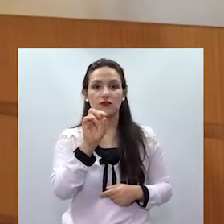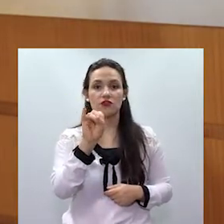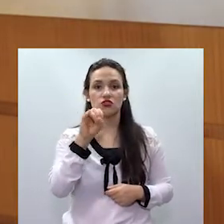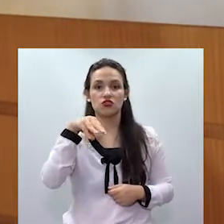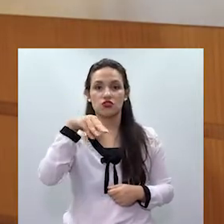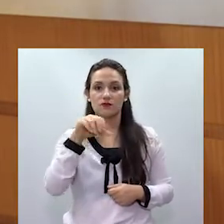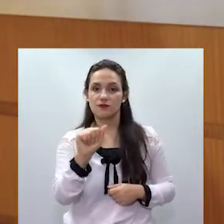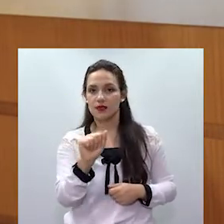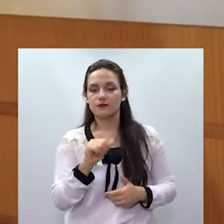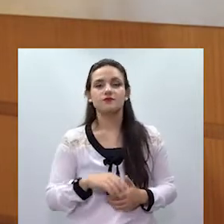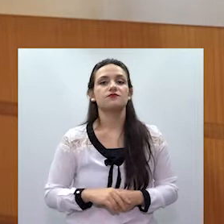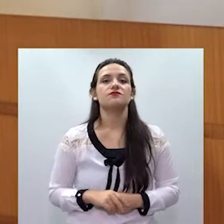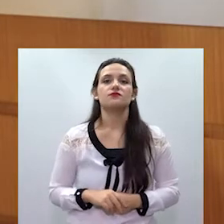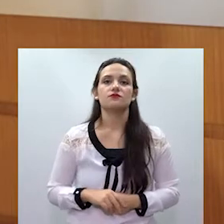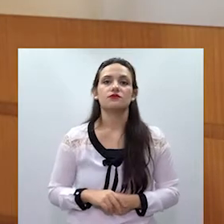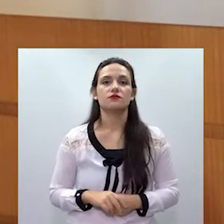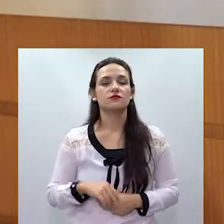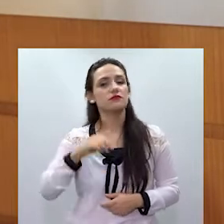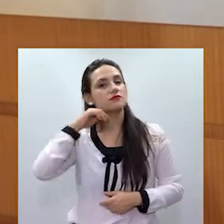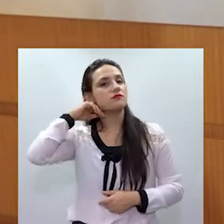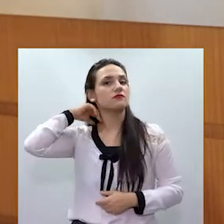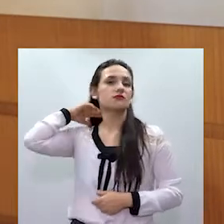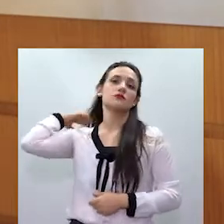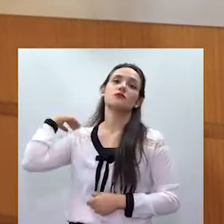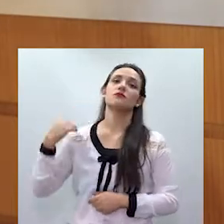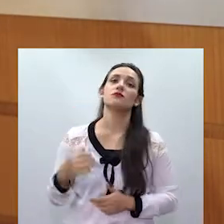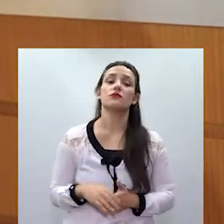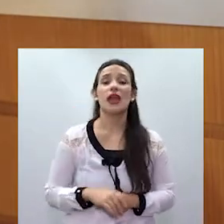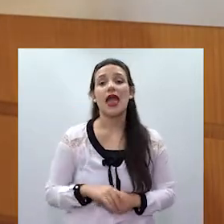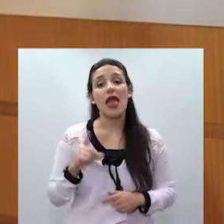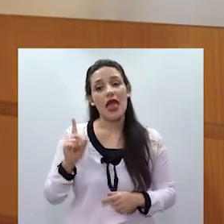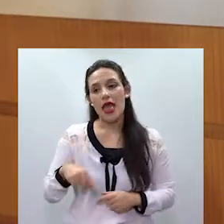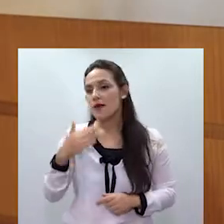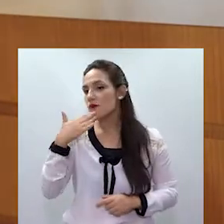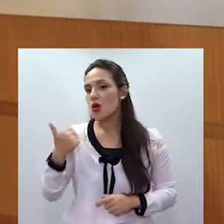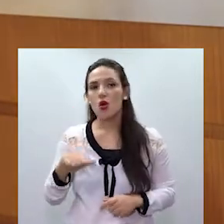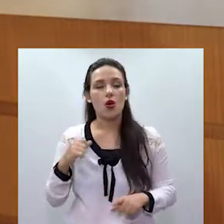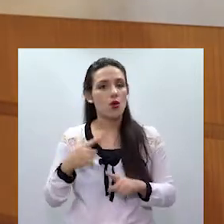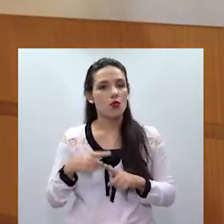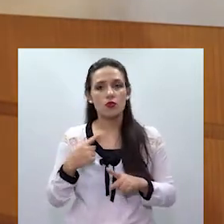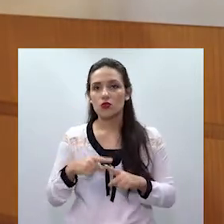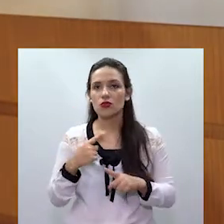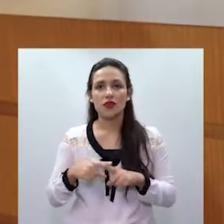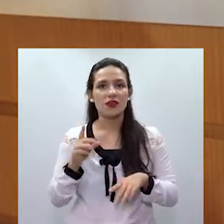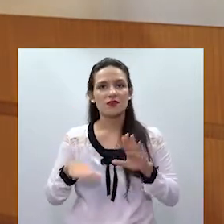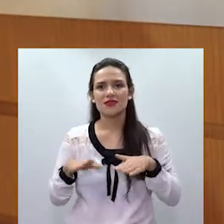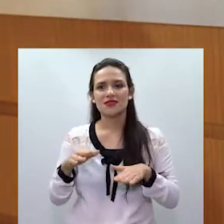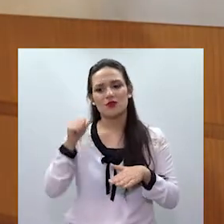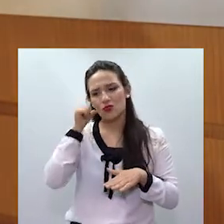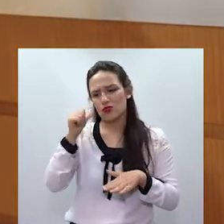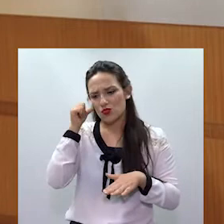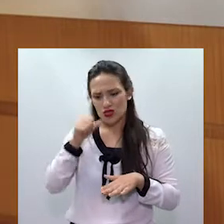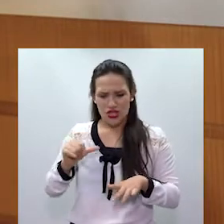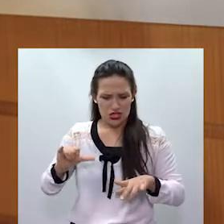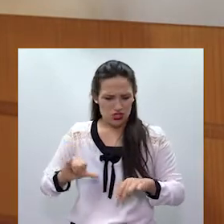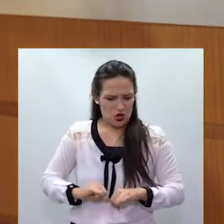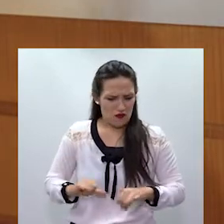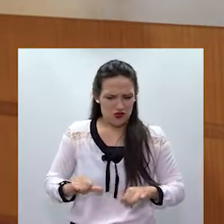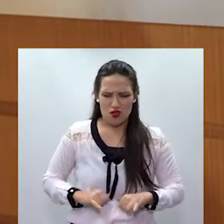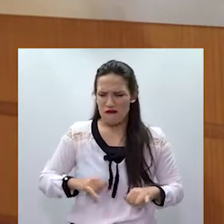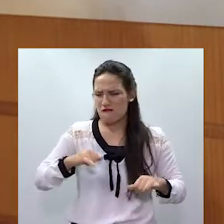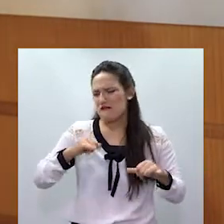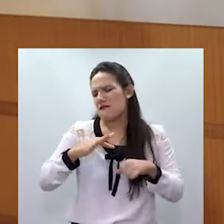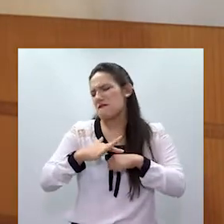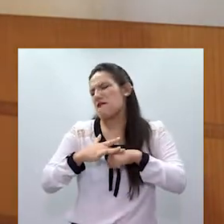desperdício de dinheiro público, já que as vítimas dão entrada no SUS, muito machucadas, e isso onera